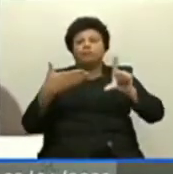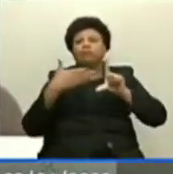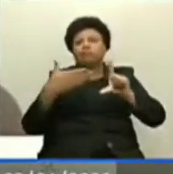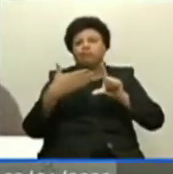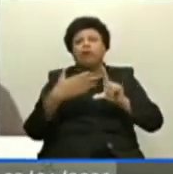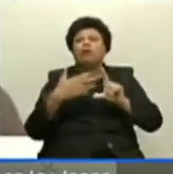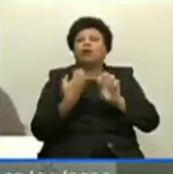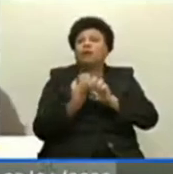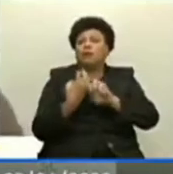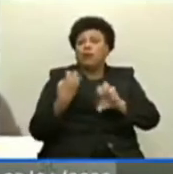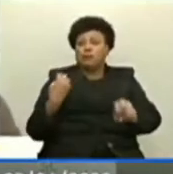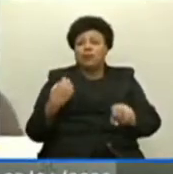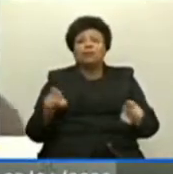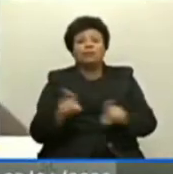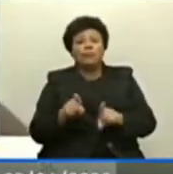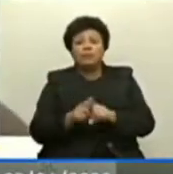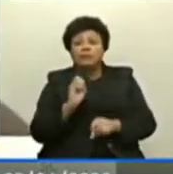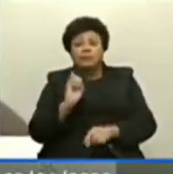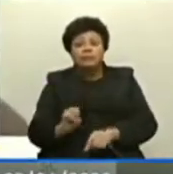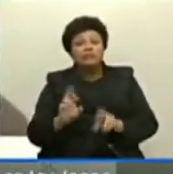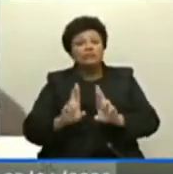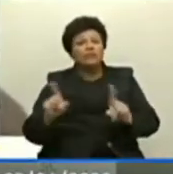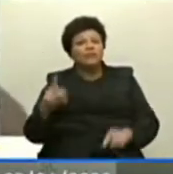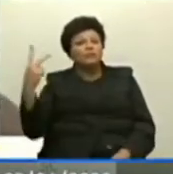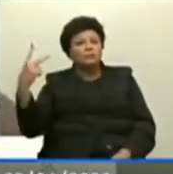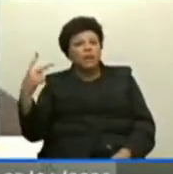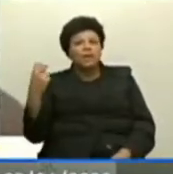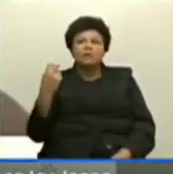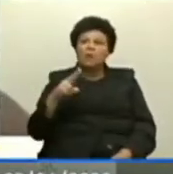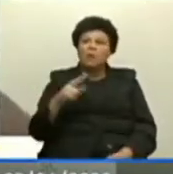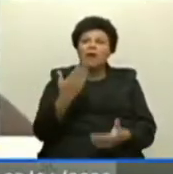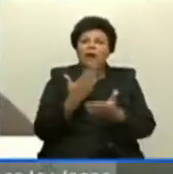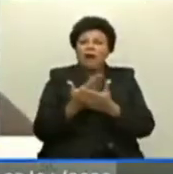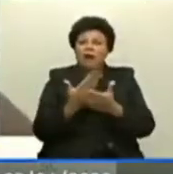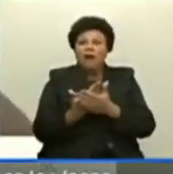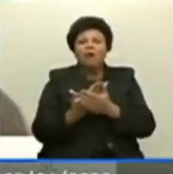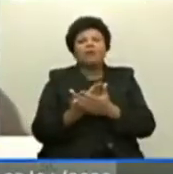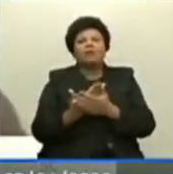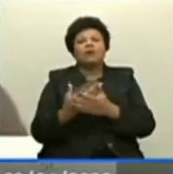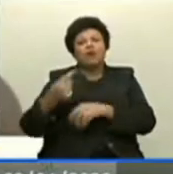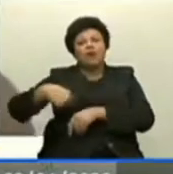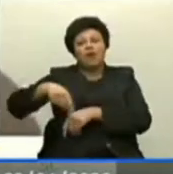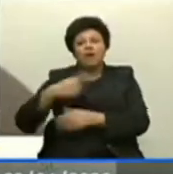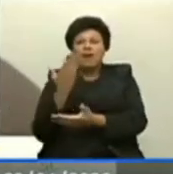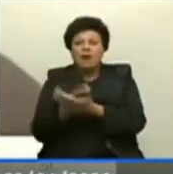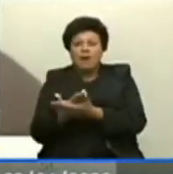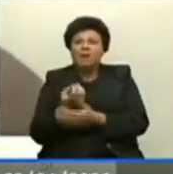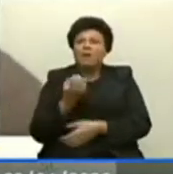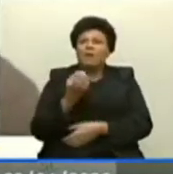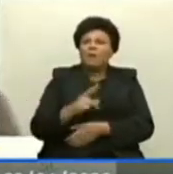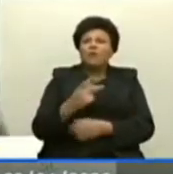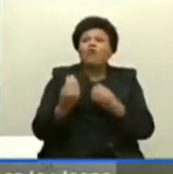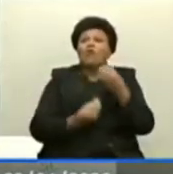e AD, também se vai ser diferente para eles ou se essas aulas vão ser consideradas a aula dada, como que vai ser a retomada da